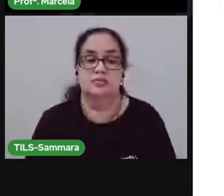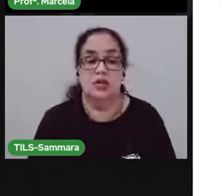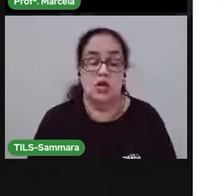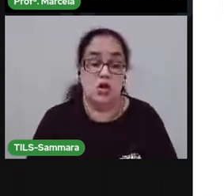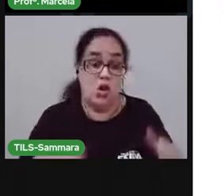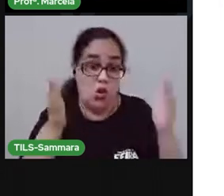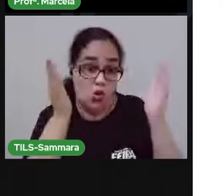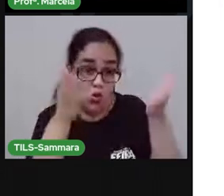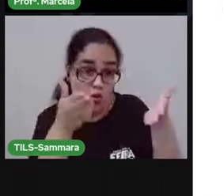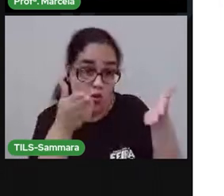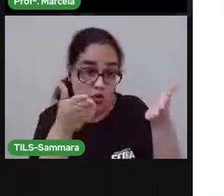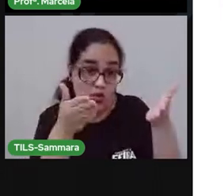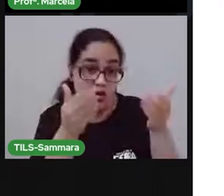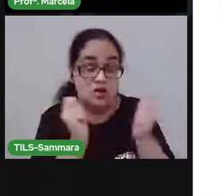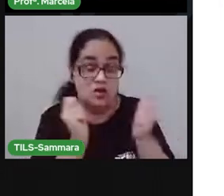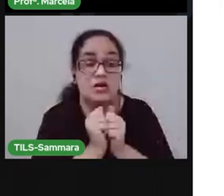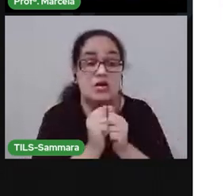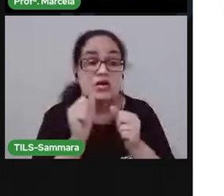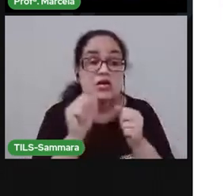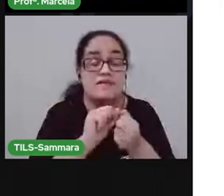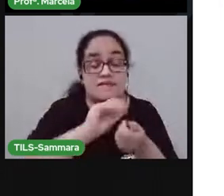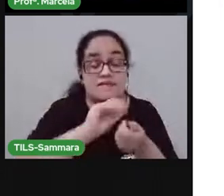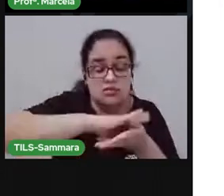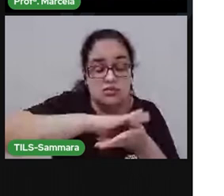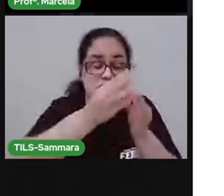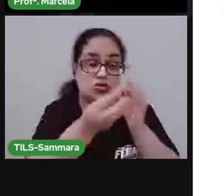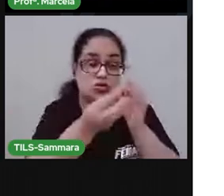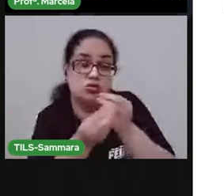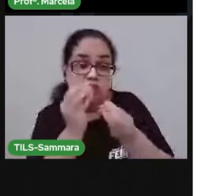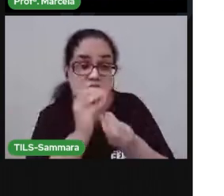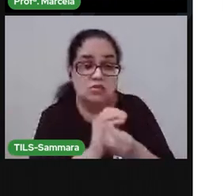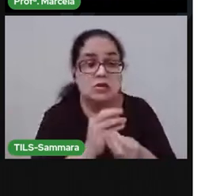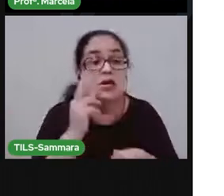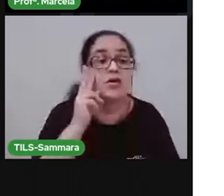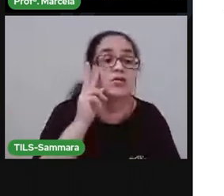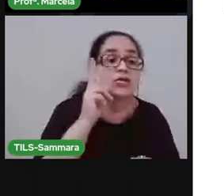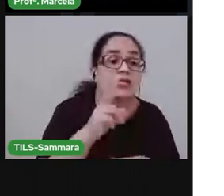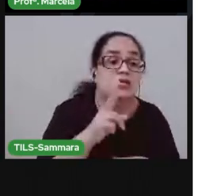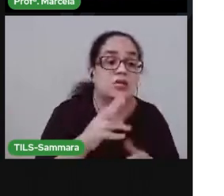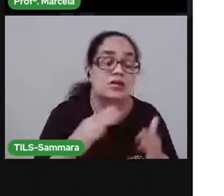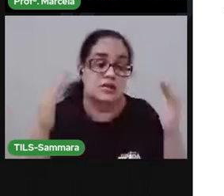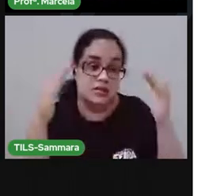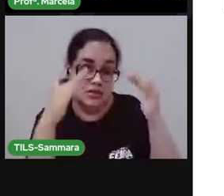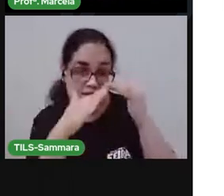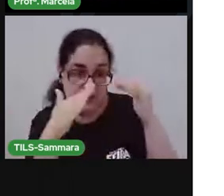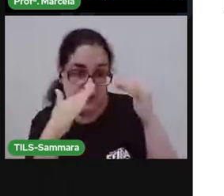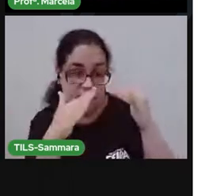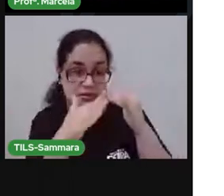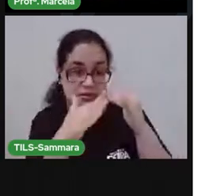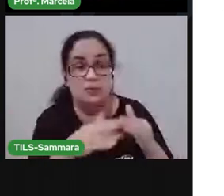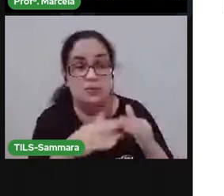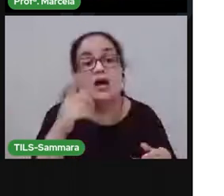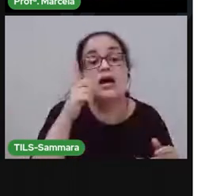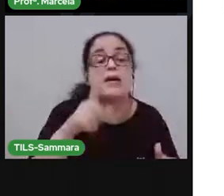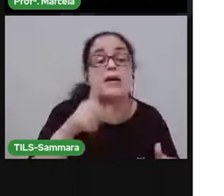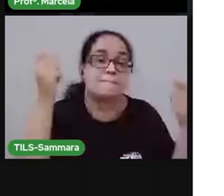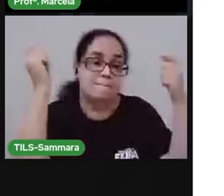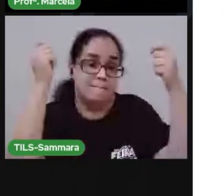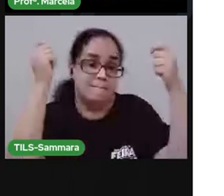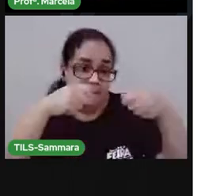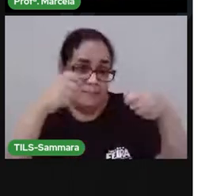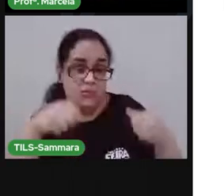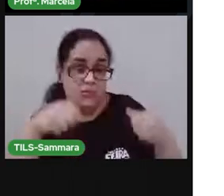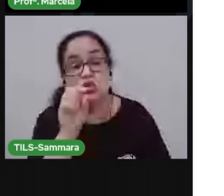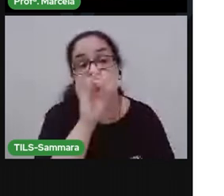Agora, a gente vai fazer uma dobradura. A dobradura de uma casa. Pra isso, a gente vai precisar